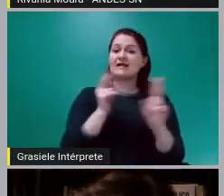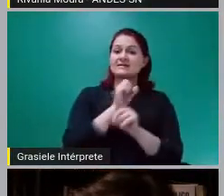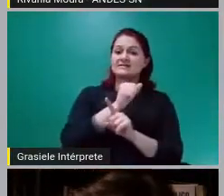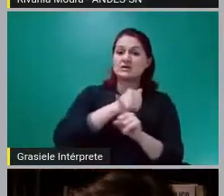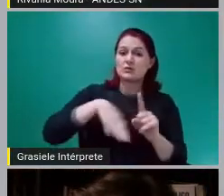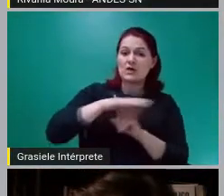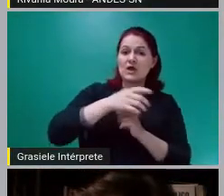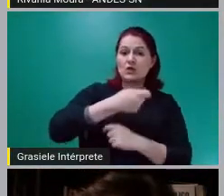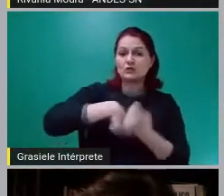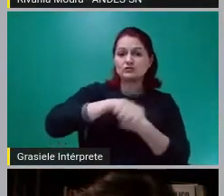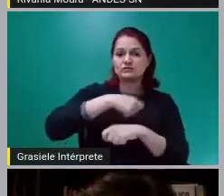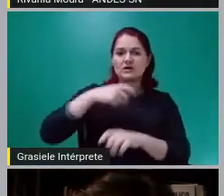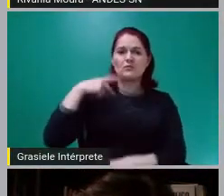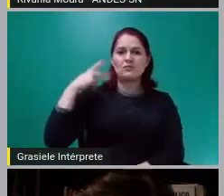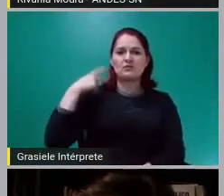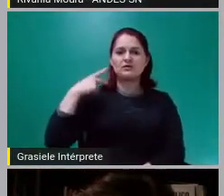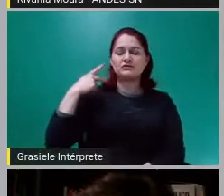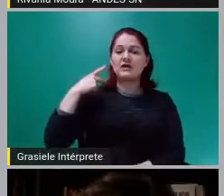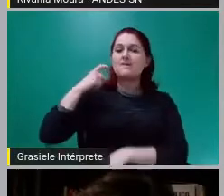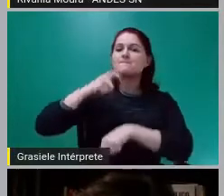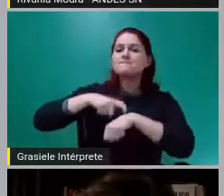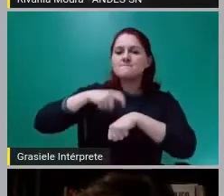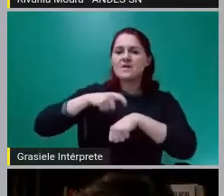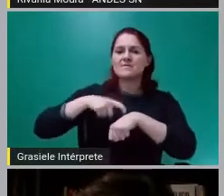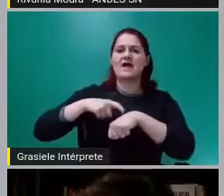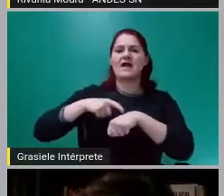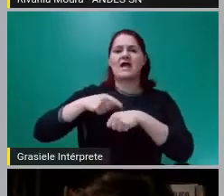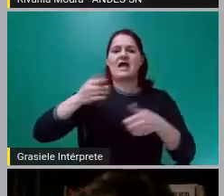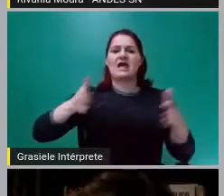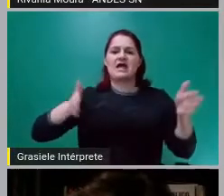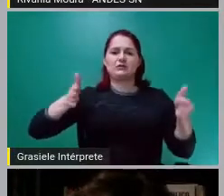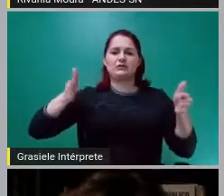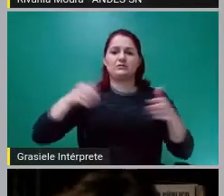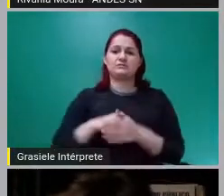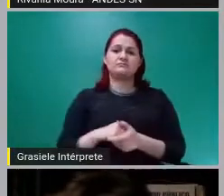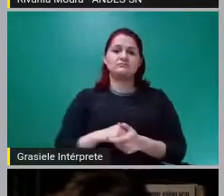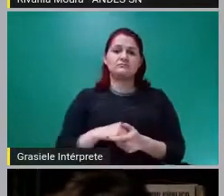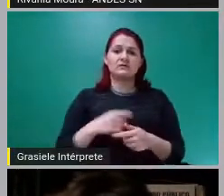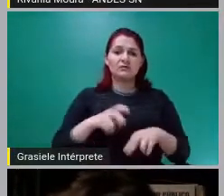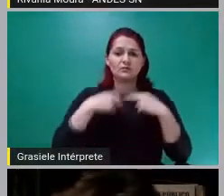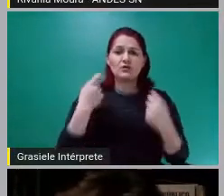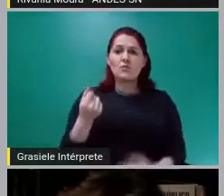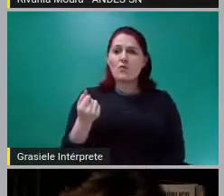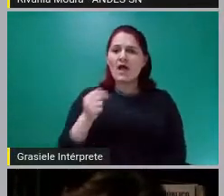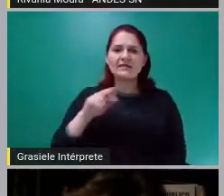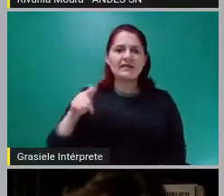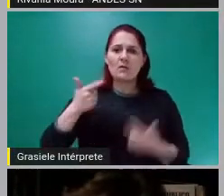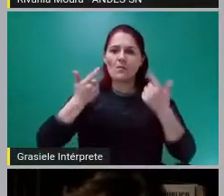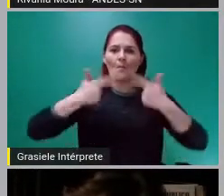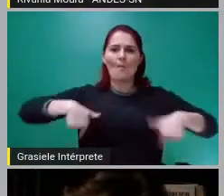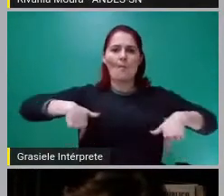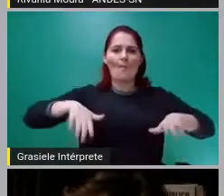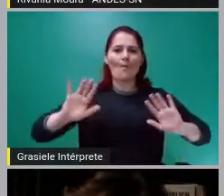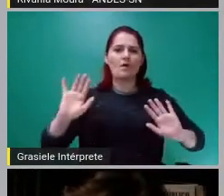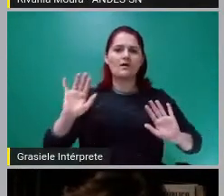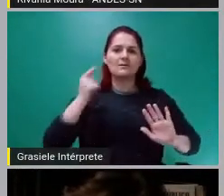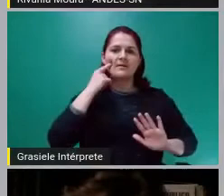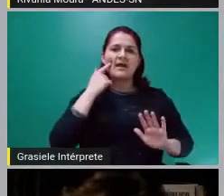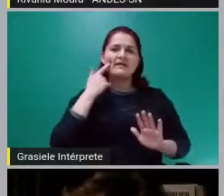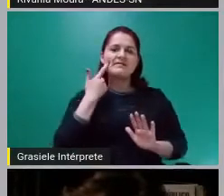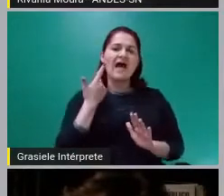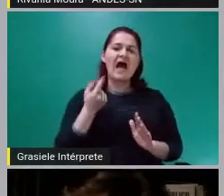determinado momento histórico. Então, a moeda não tem nada de neutra. A moeda, na verdade, ela é a